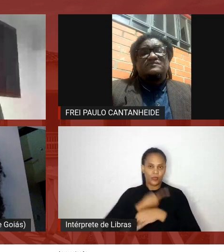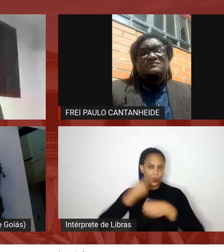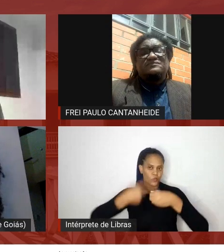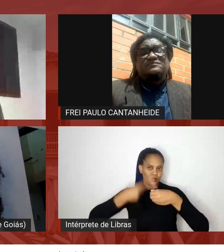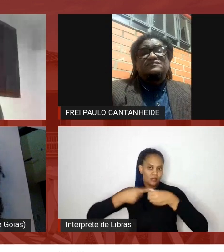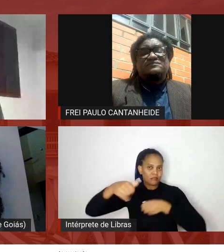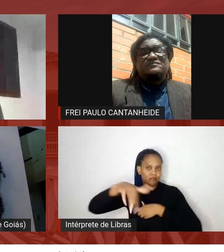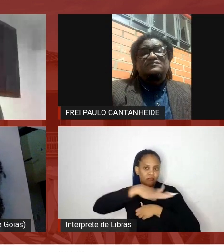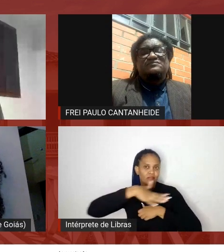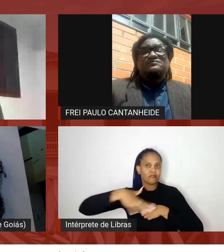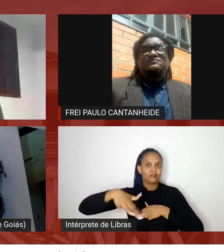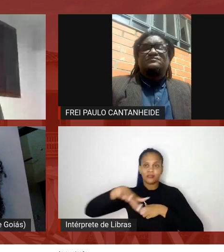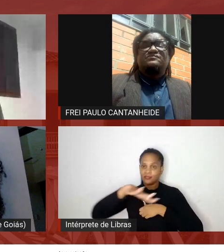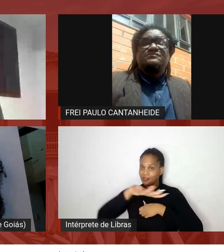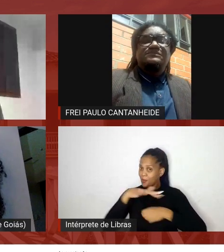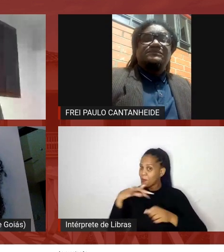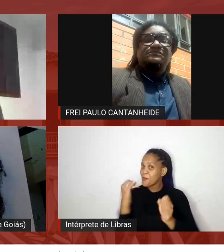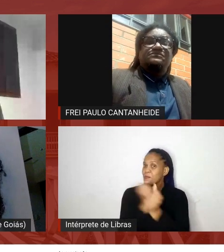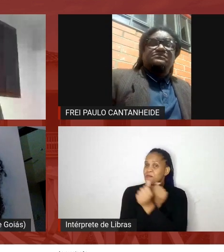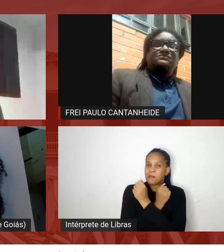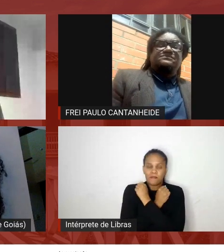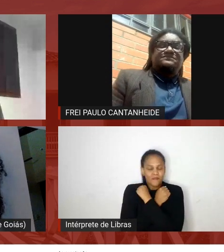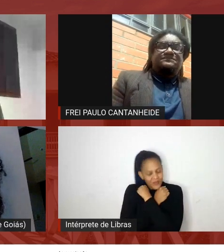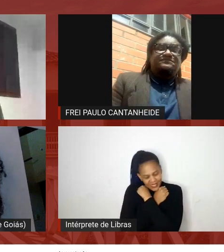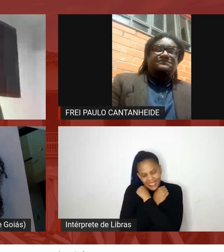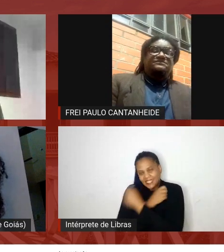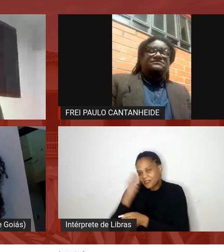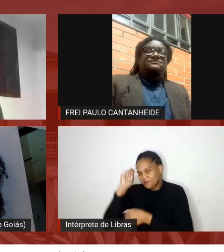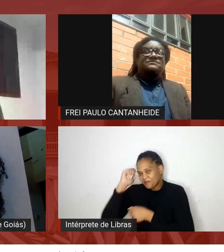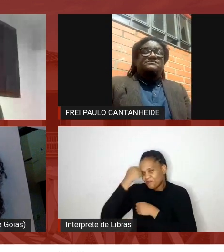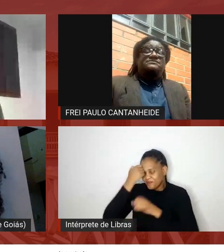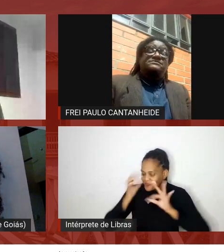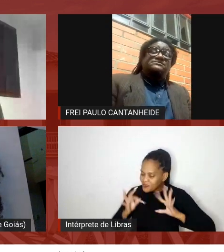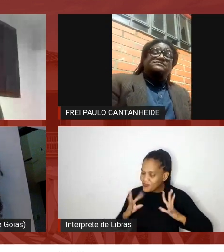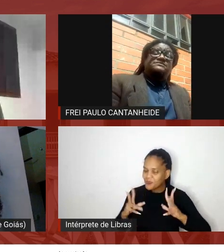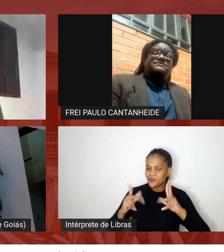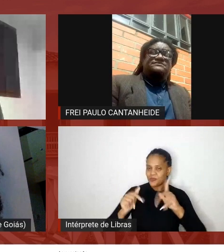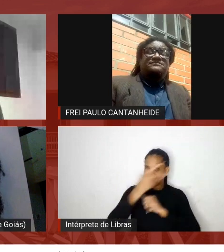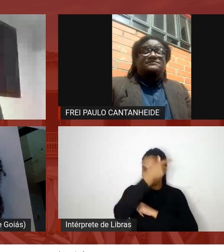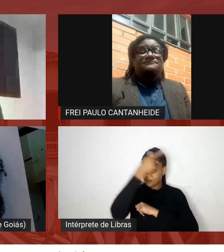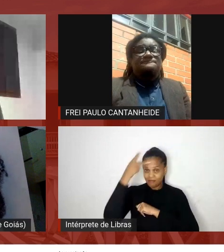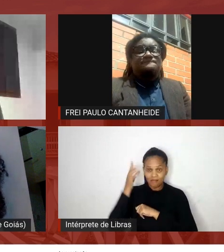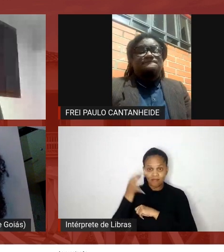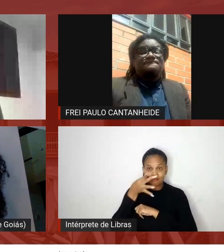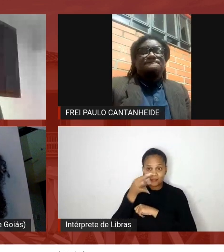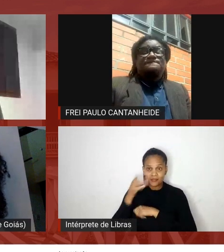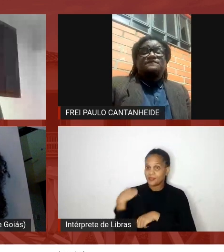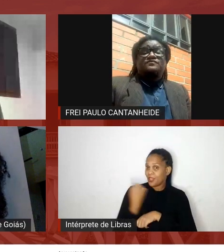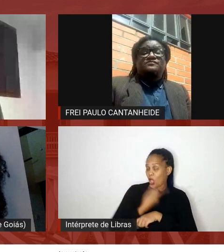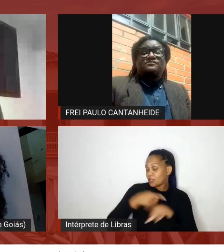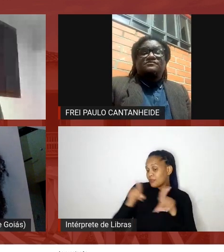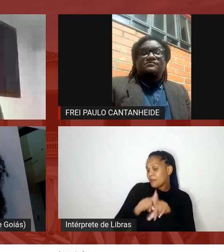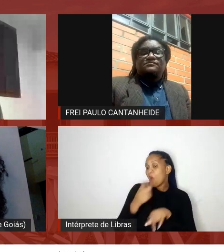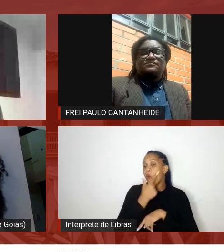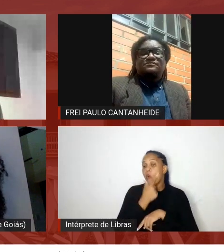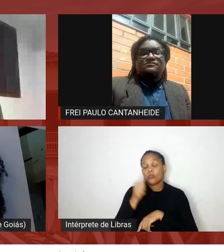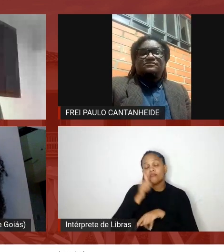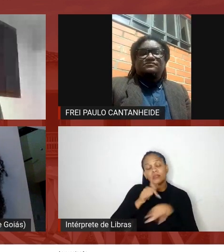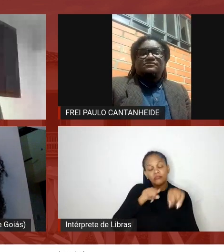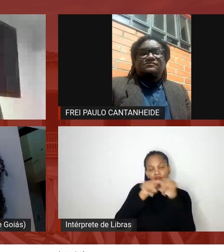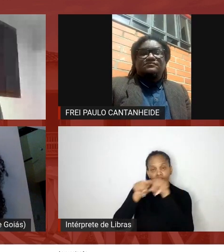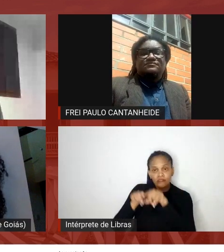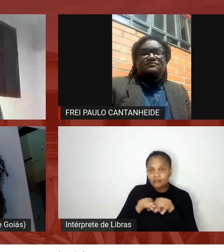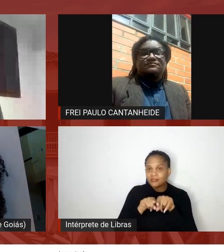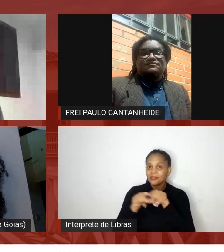um grande abraço afrocentrado para todas as pessoas que nos acompanham e para os manos e manos de luta que é